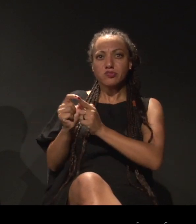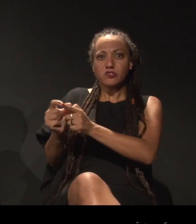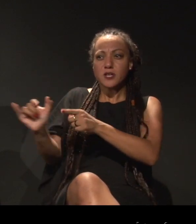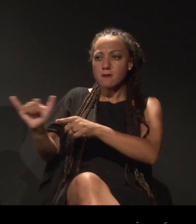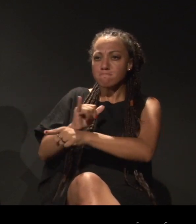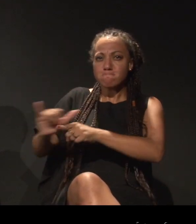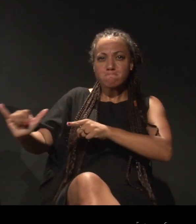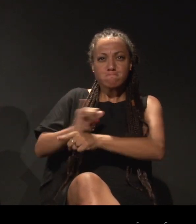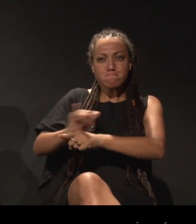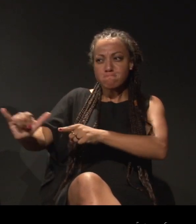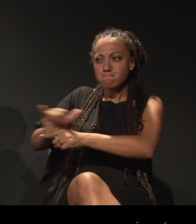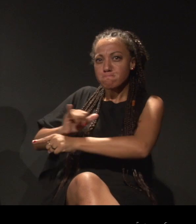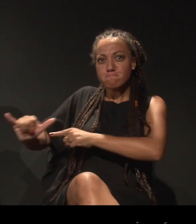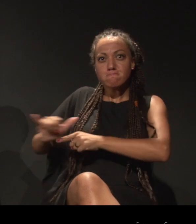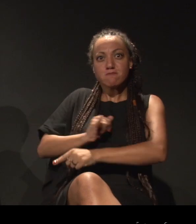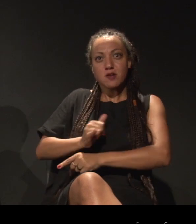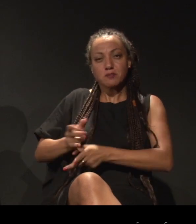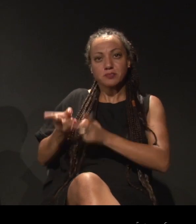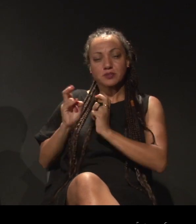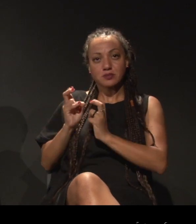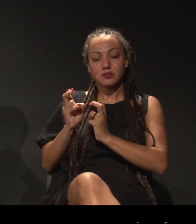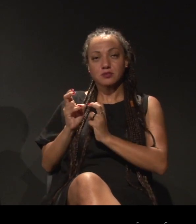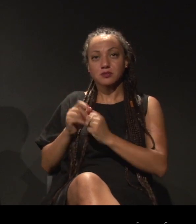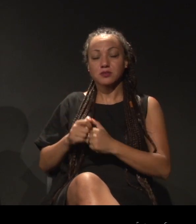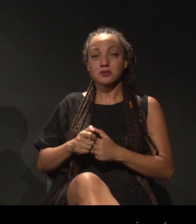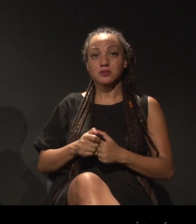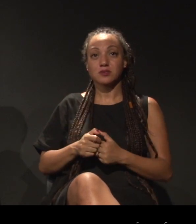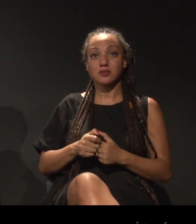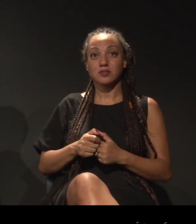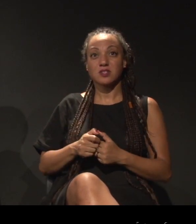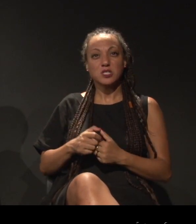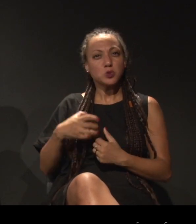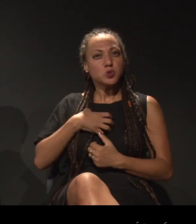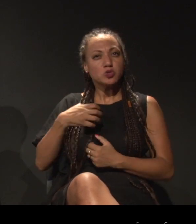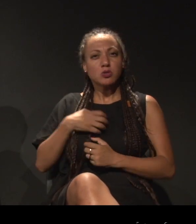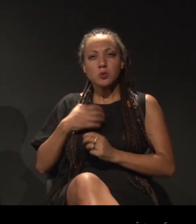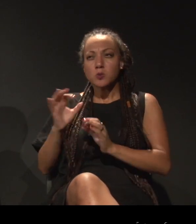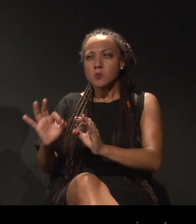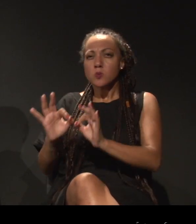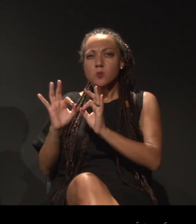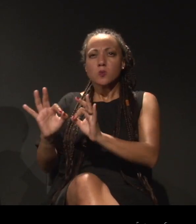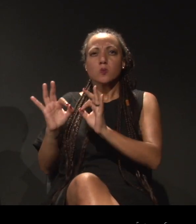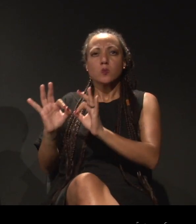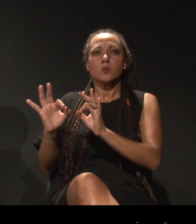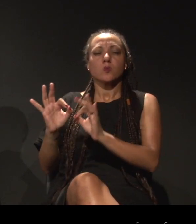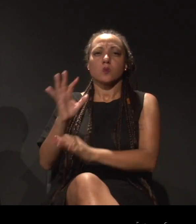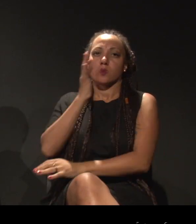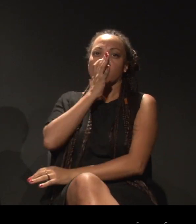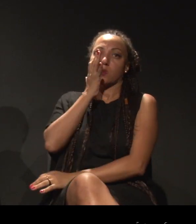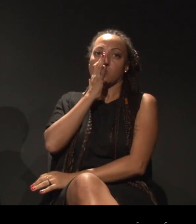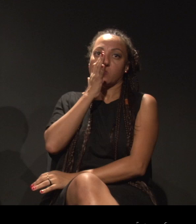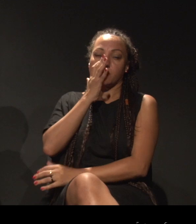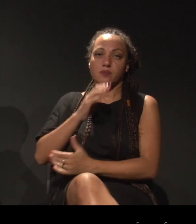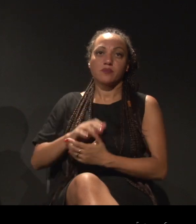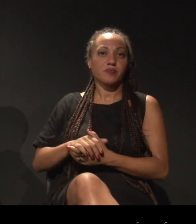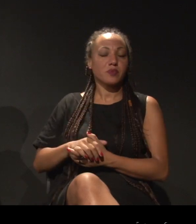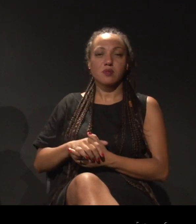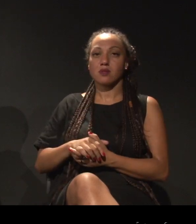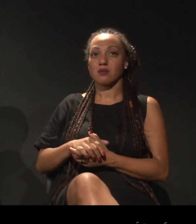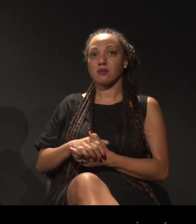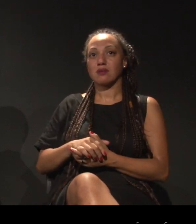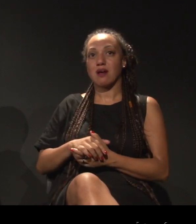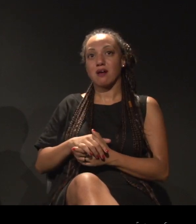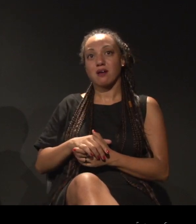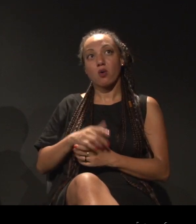Sim, sim. E, assim, de uma sofisticação incrível, que eu não consigo